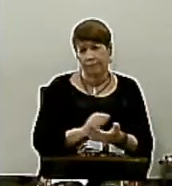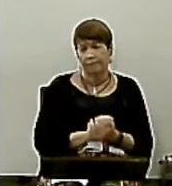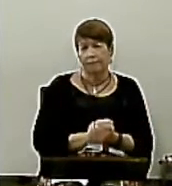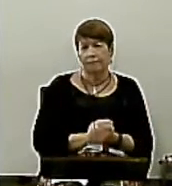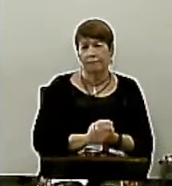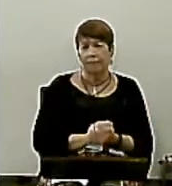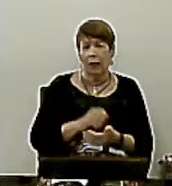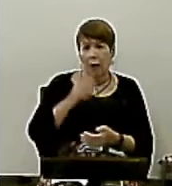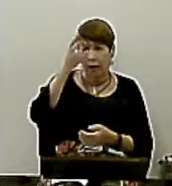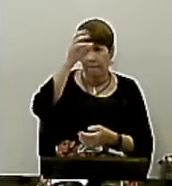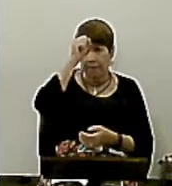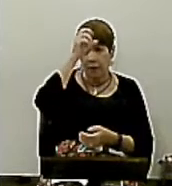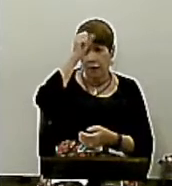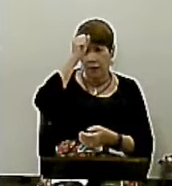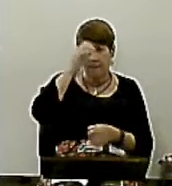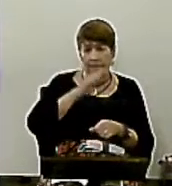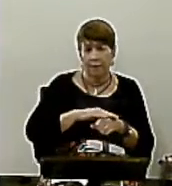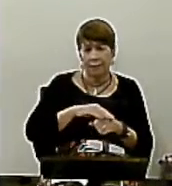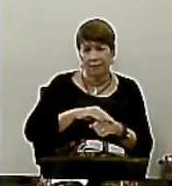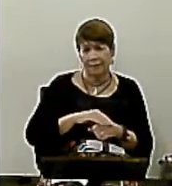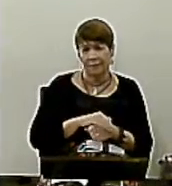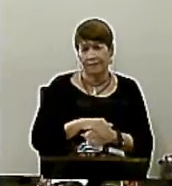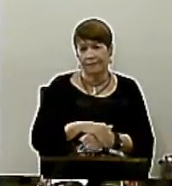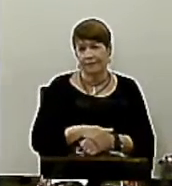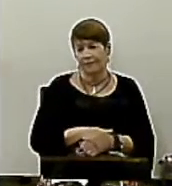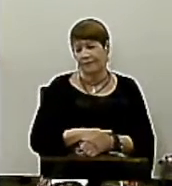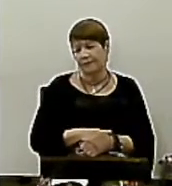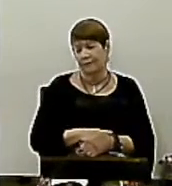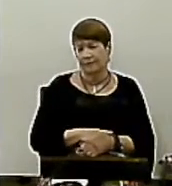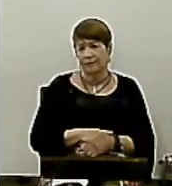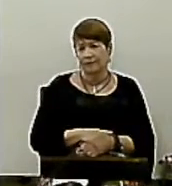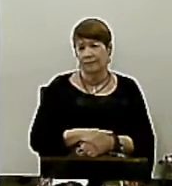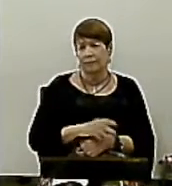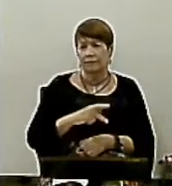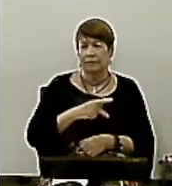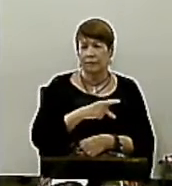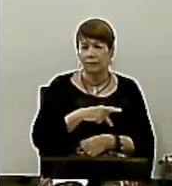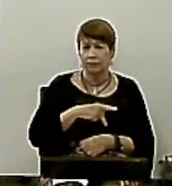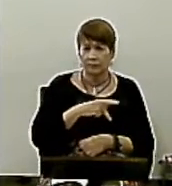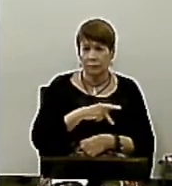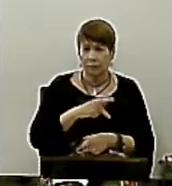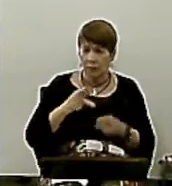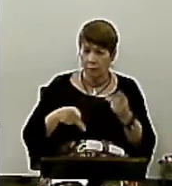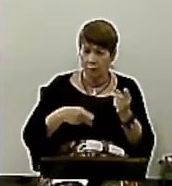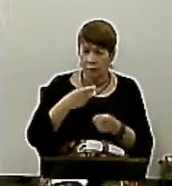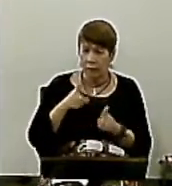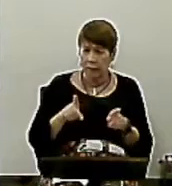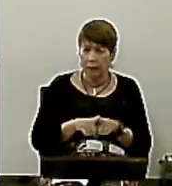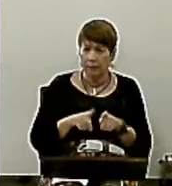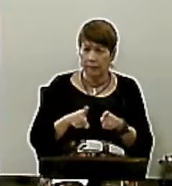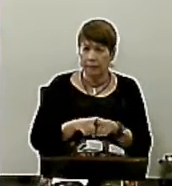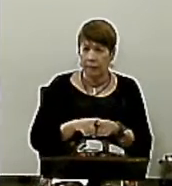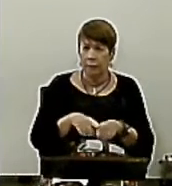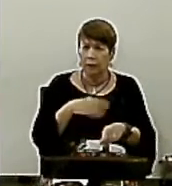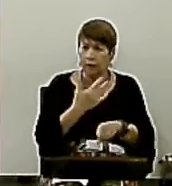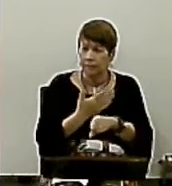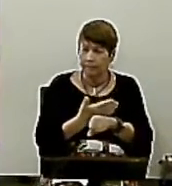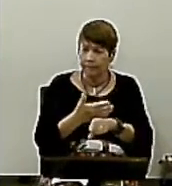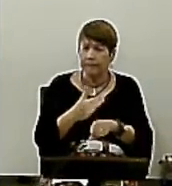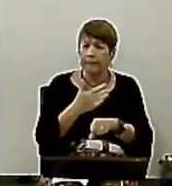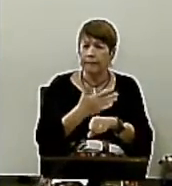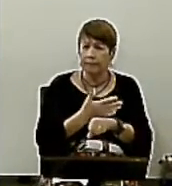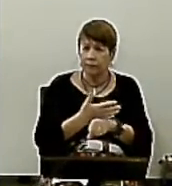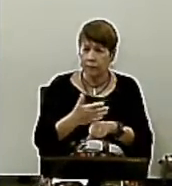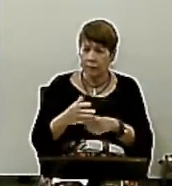meditando sobre eles aqui nos nossos cultos Paulo introduz a parte prática da sua epístola